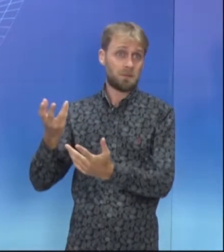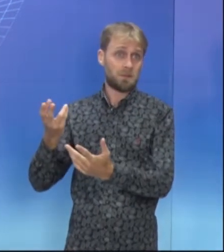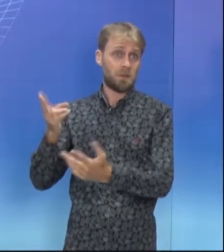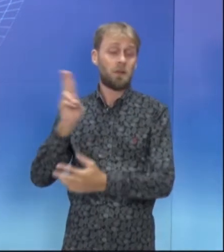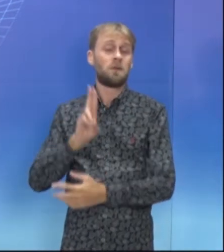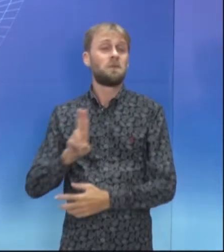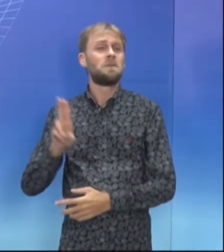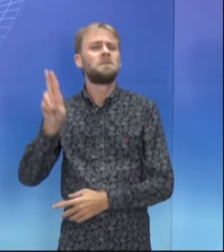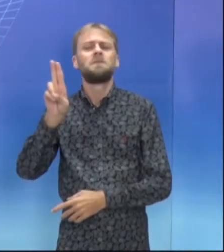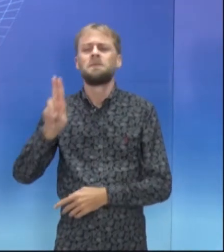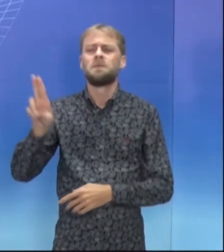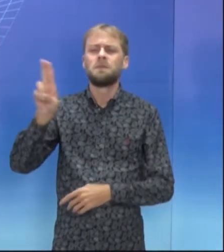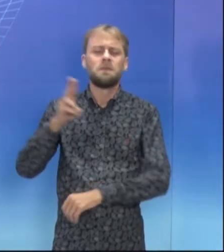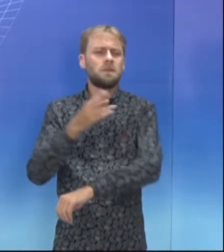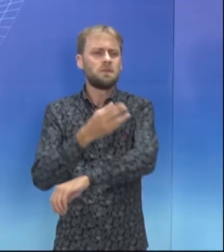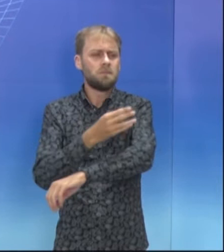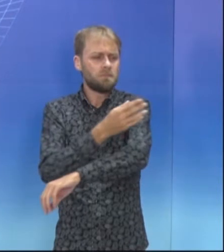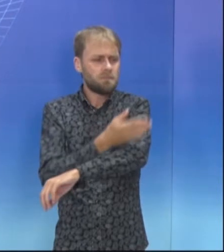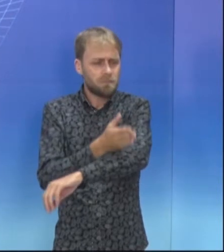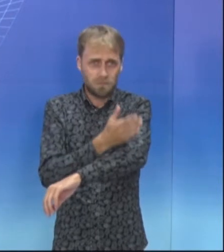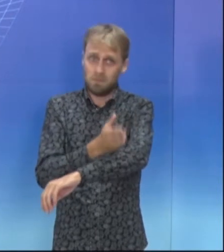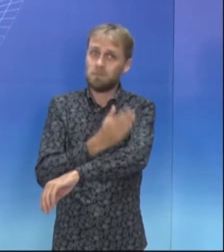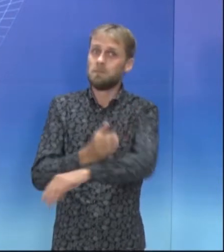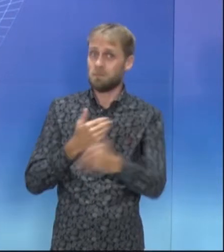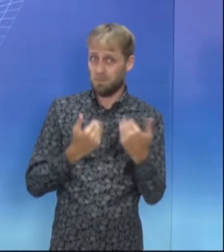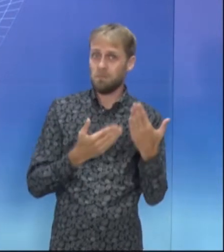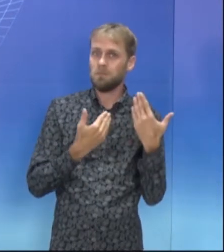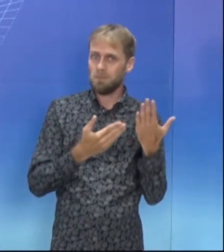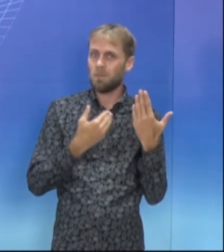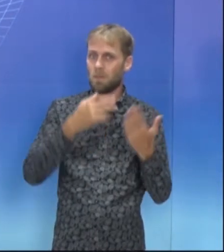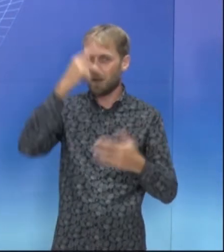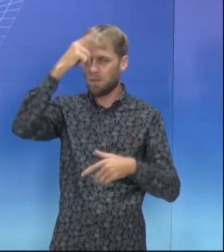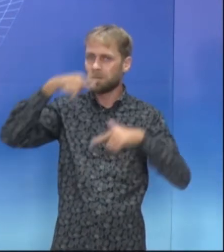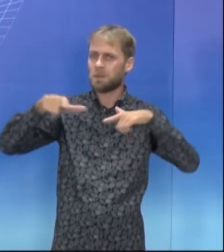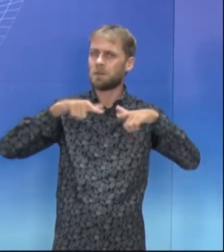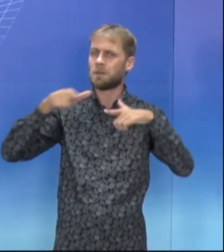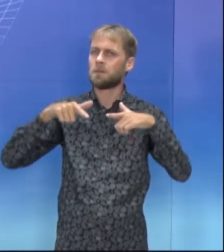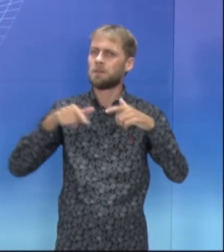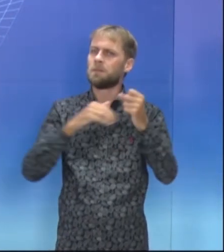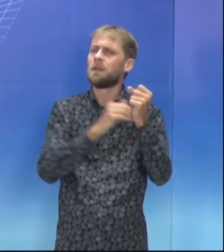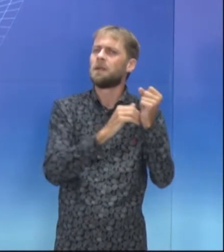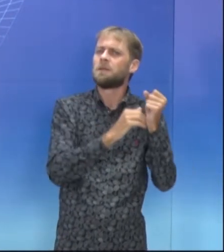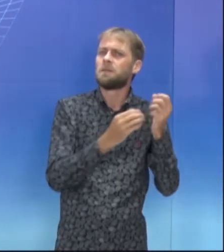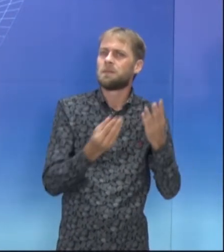implantará um esquema de capacitação de adolescentes para atuarem como agentes secretos?